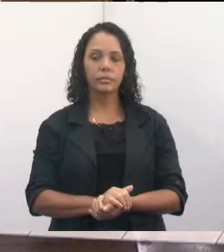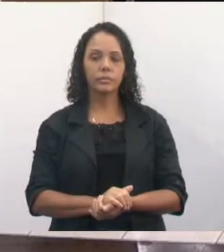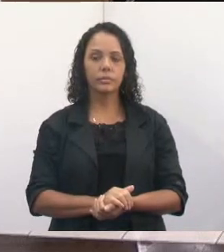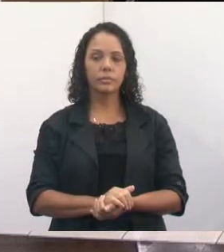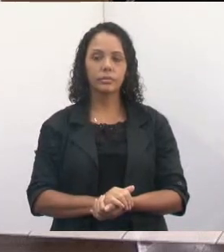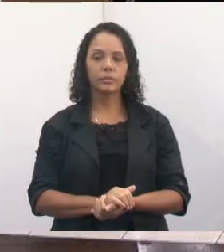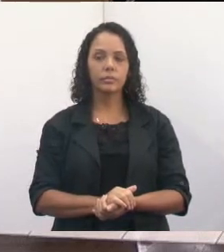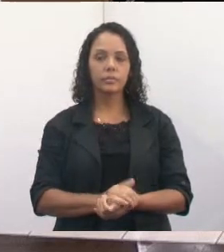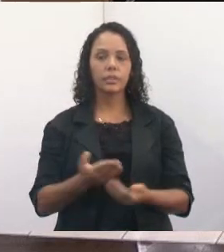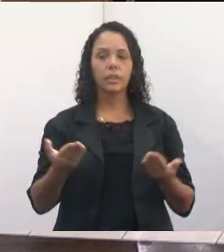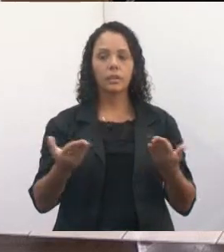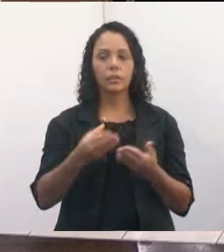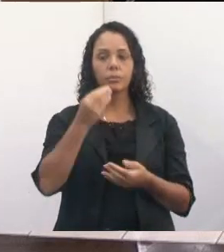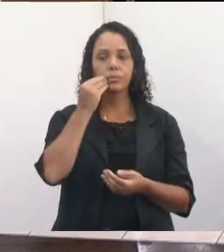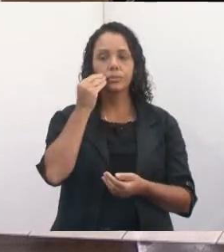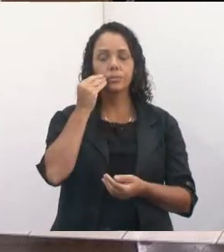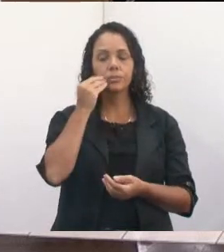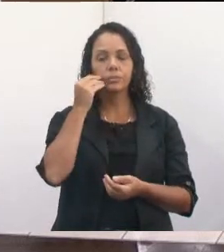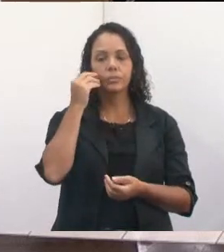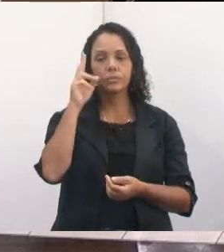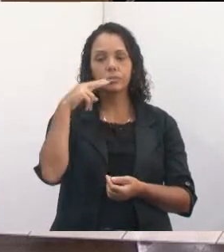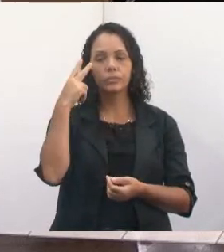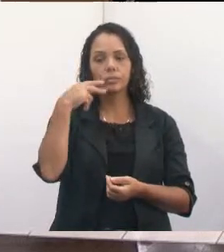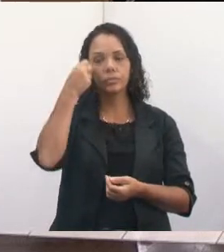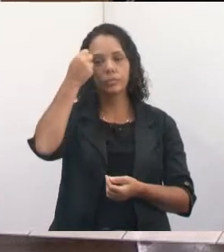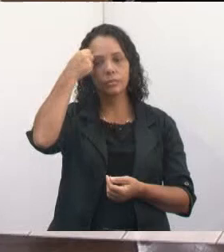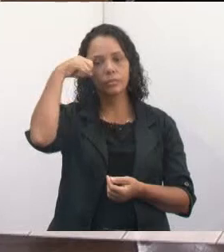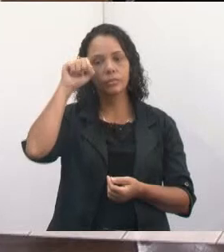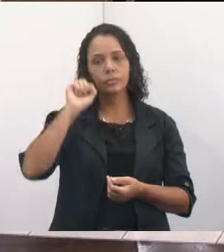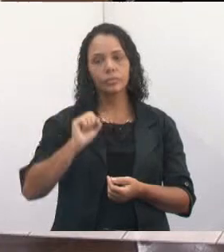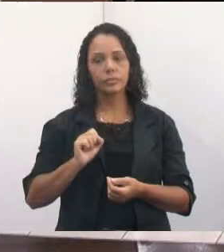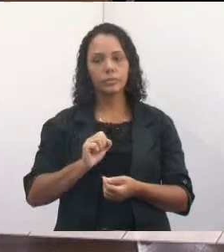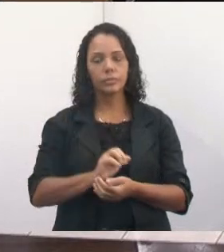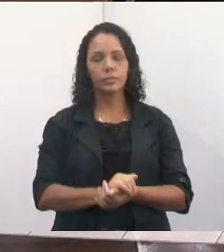Com a palavra, vereadora Sônia Patas da Amizade.